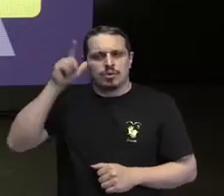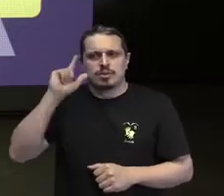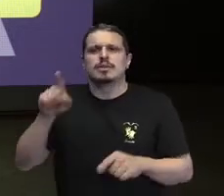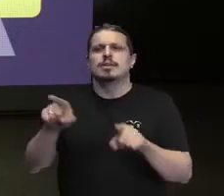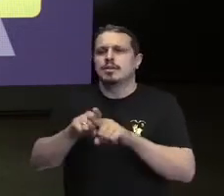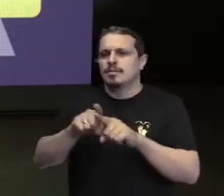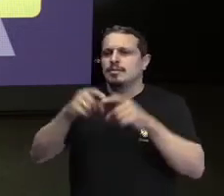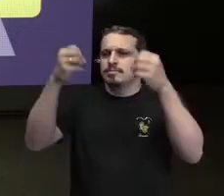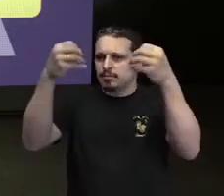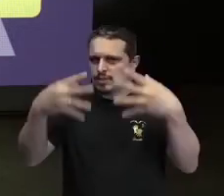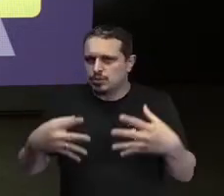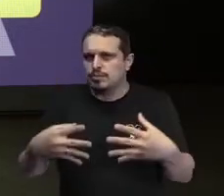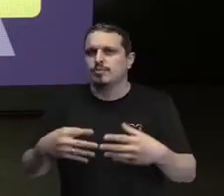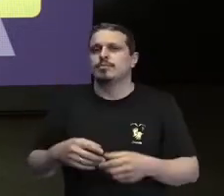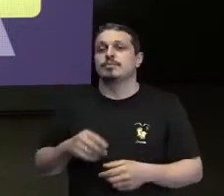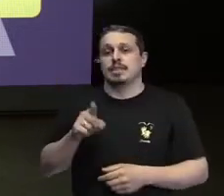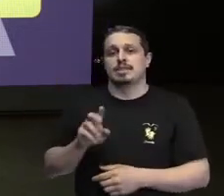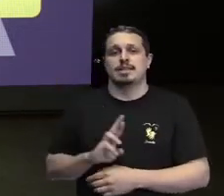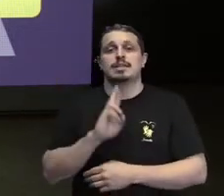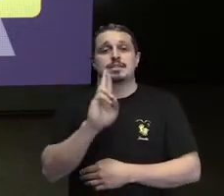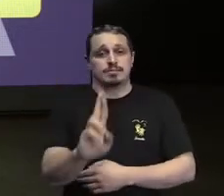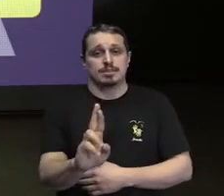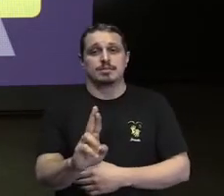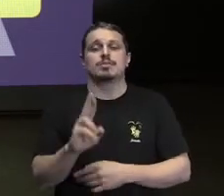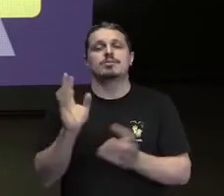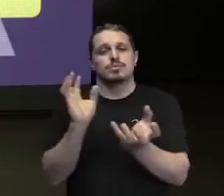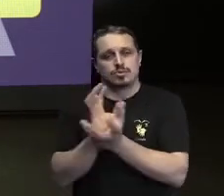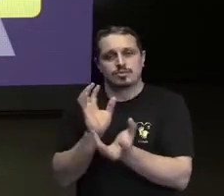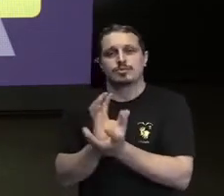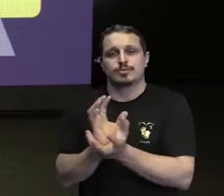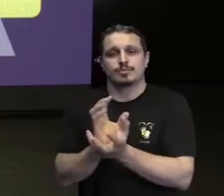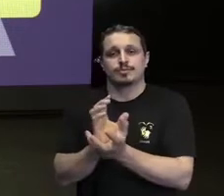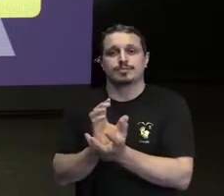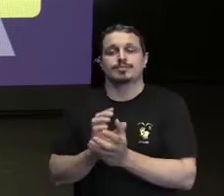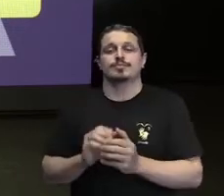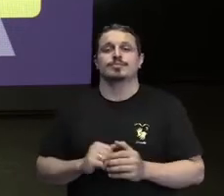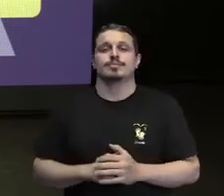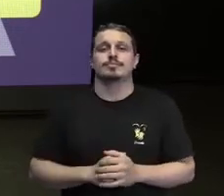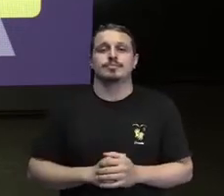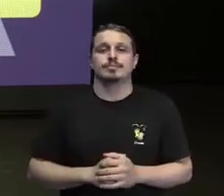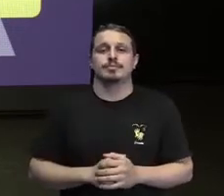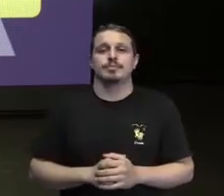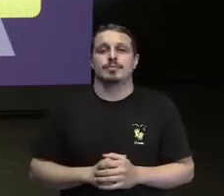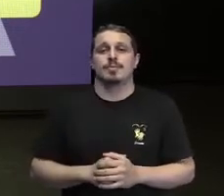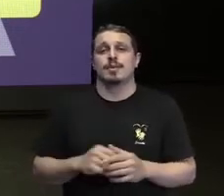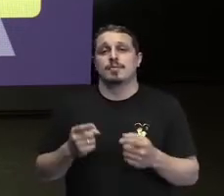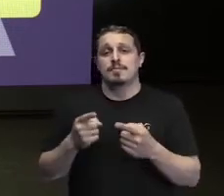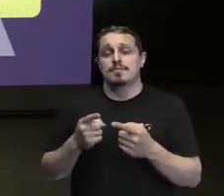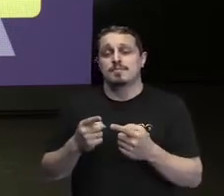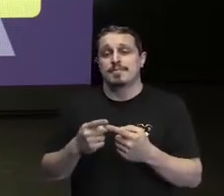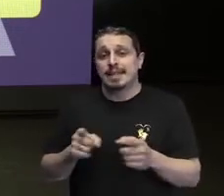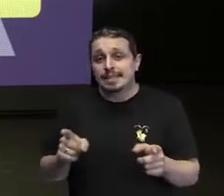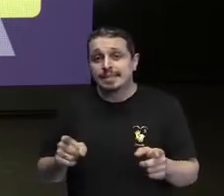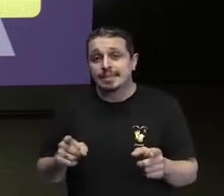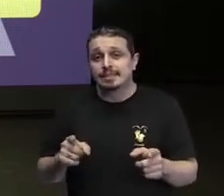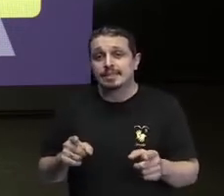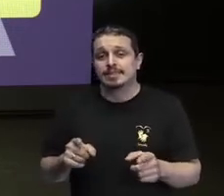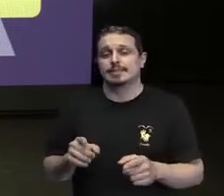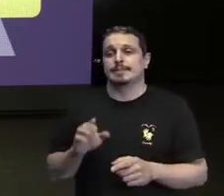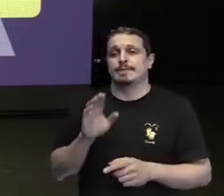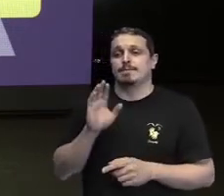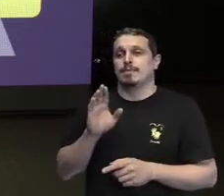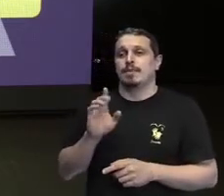Ela representa muito bem esse pilar dentro da companhia. Mas mais do que dar